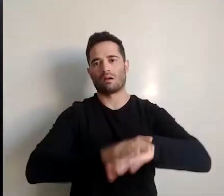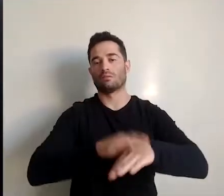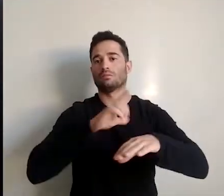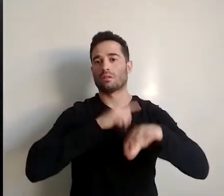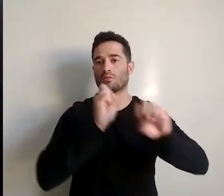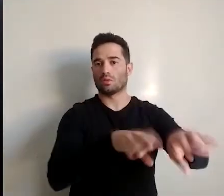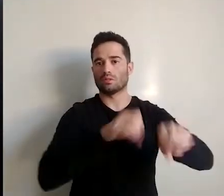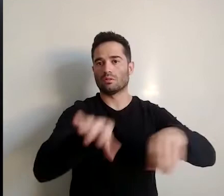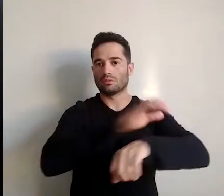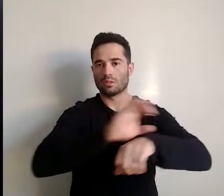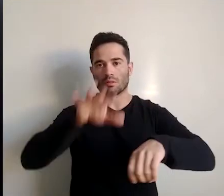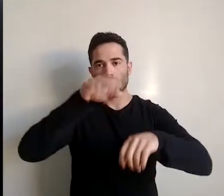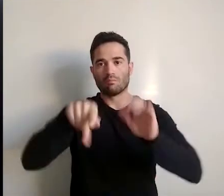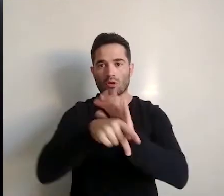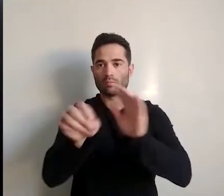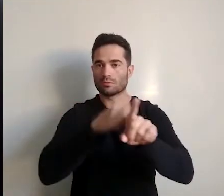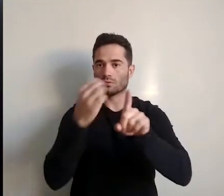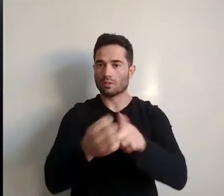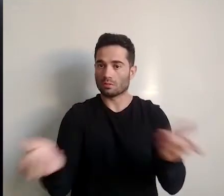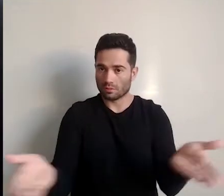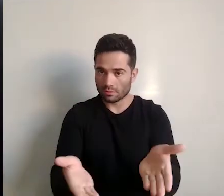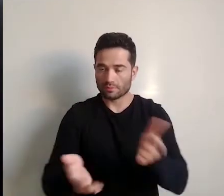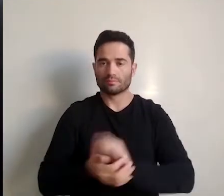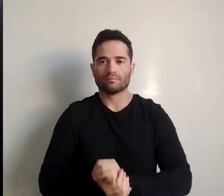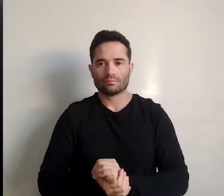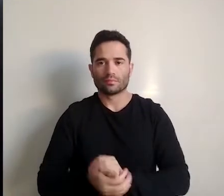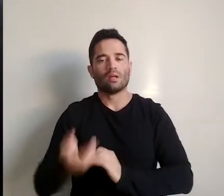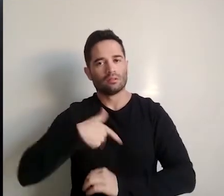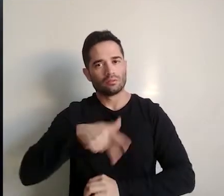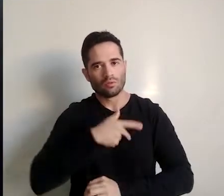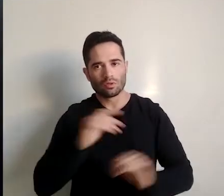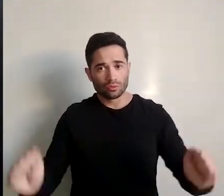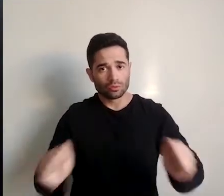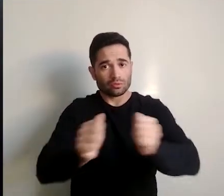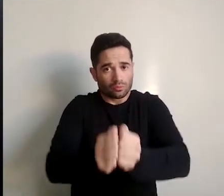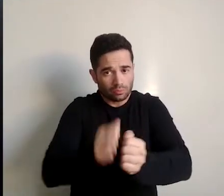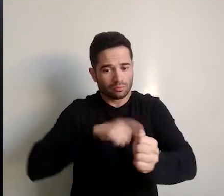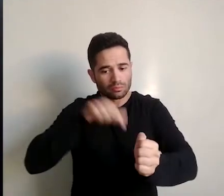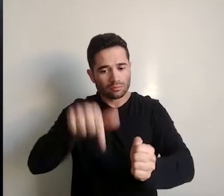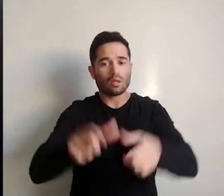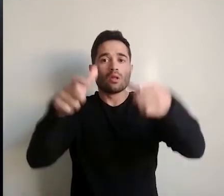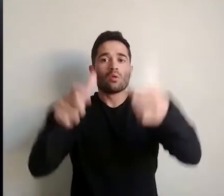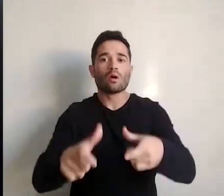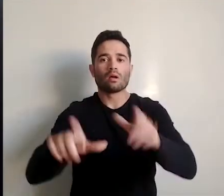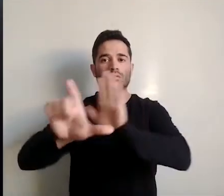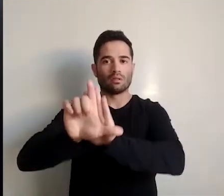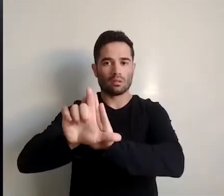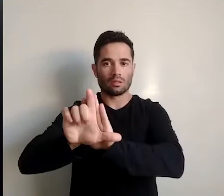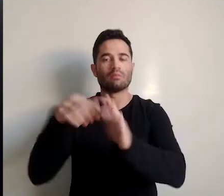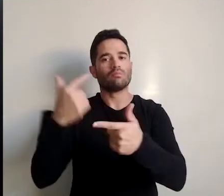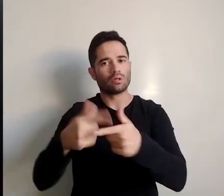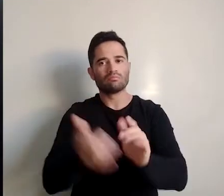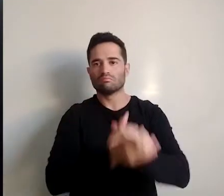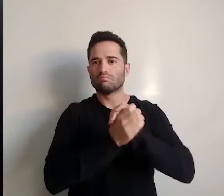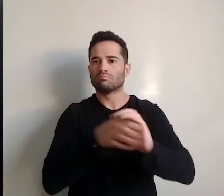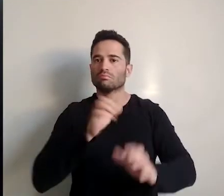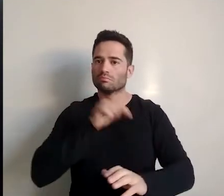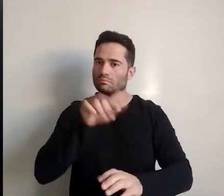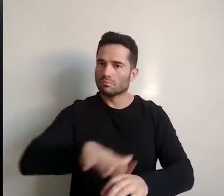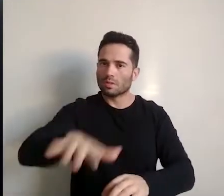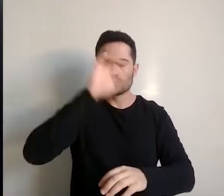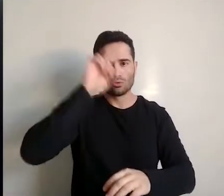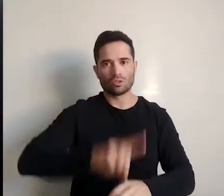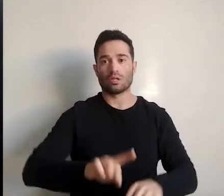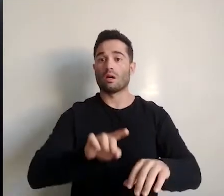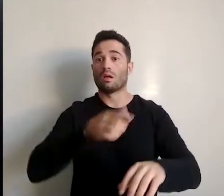educação e ciência para a sociedade nos dias de hoje. Estamos reunidos nesta Casa Legislativa para comemorar e